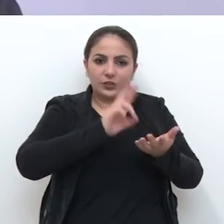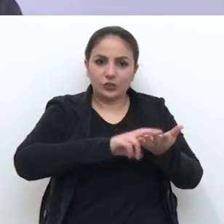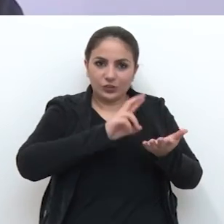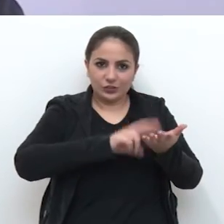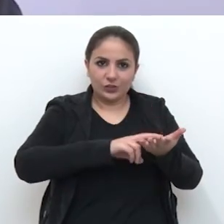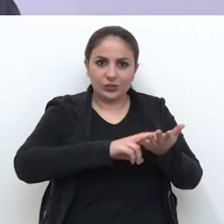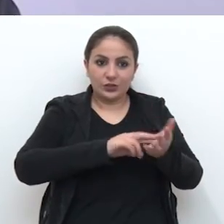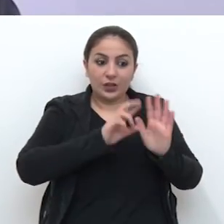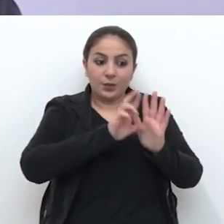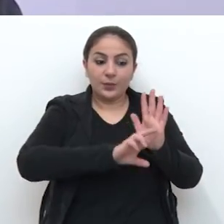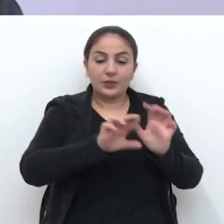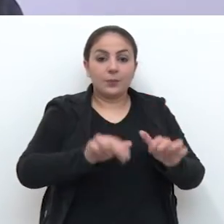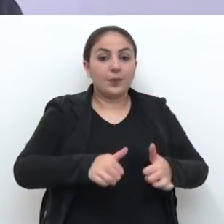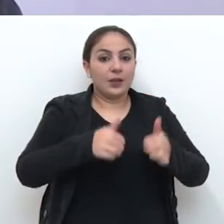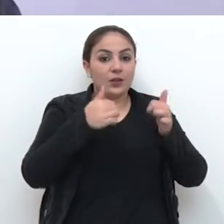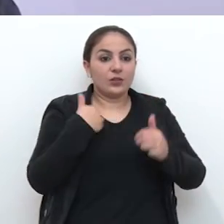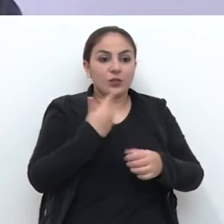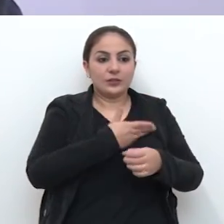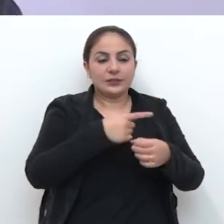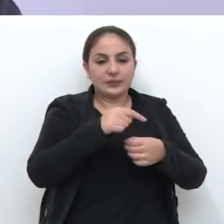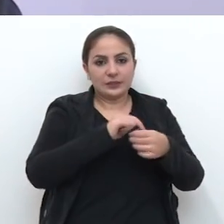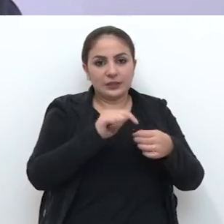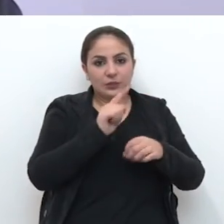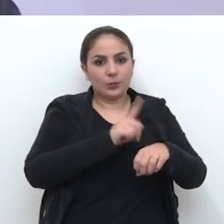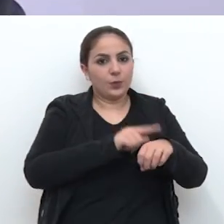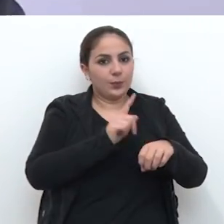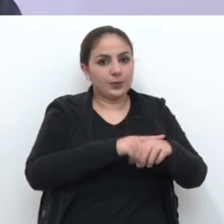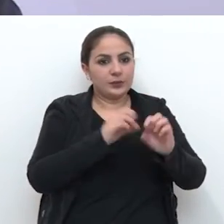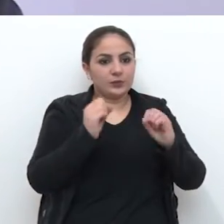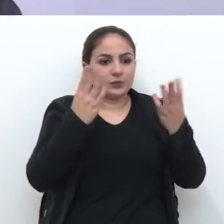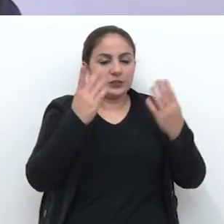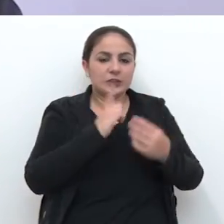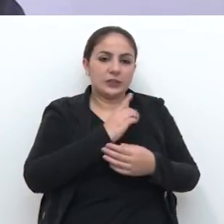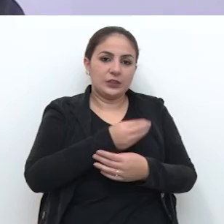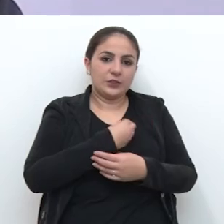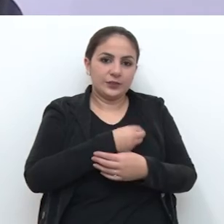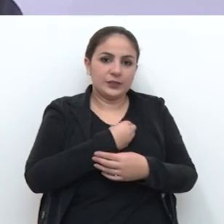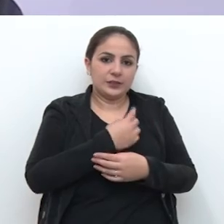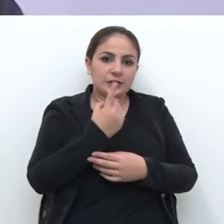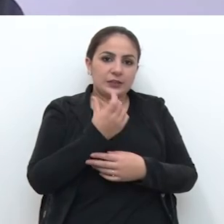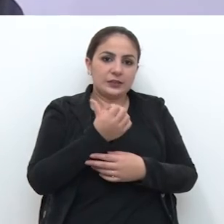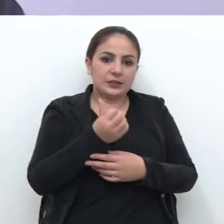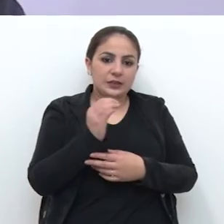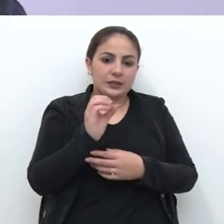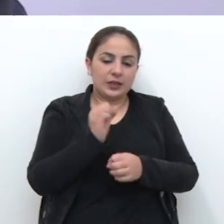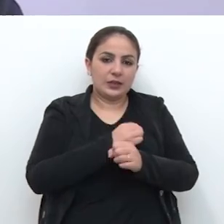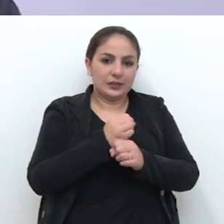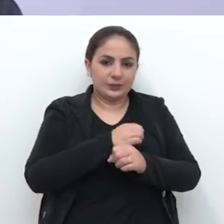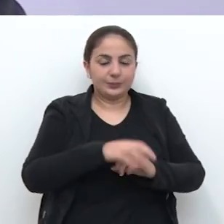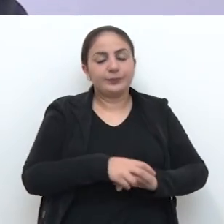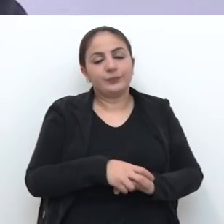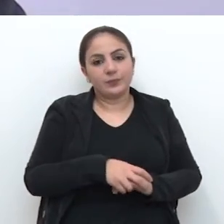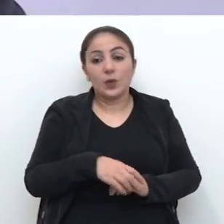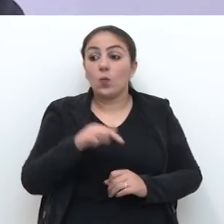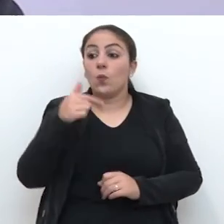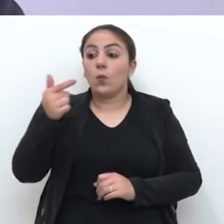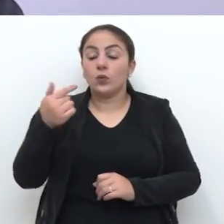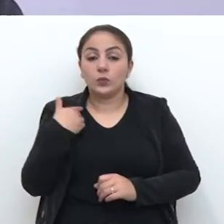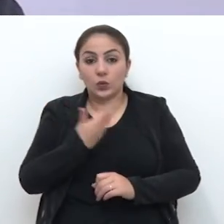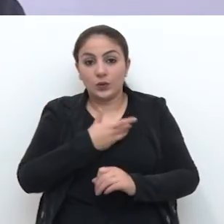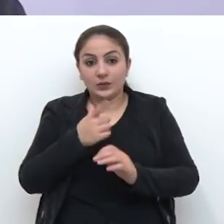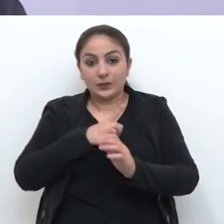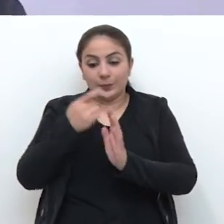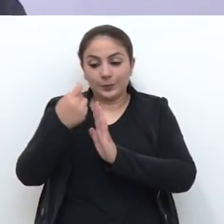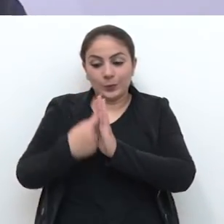o que represente melhor a nossa cidade nesse momento festivo que ela vive dos 160 anos. E outro concurso que nós temos